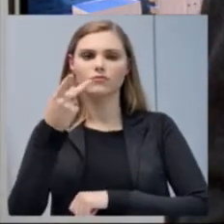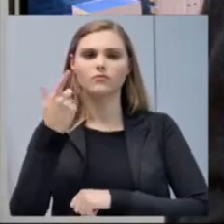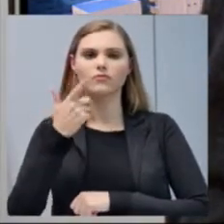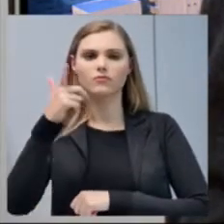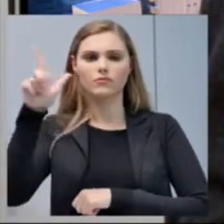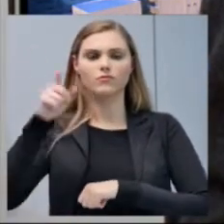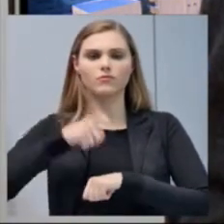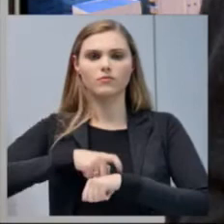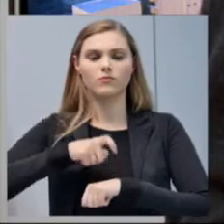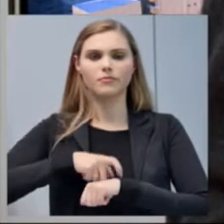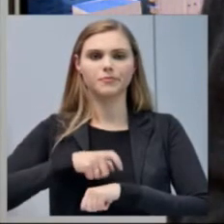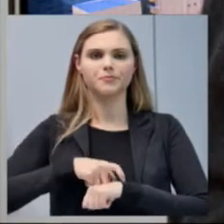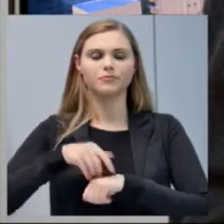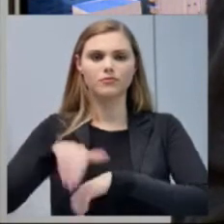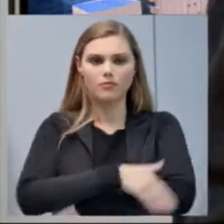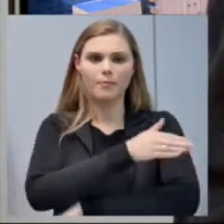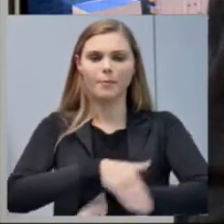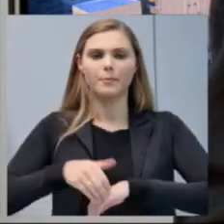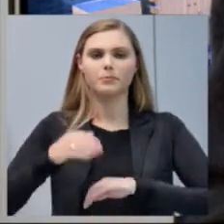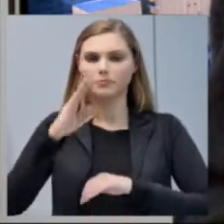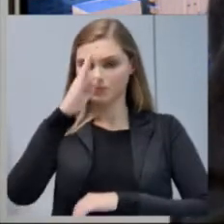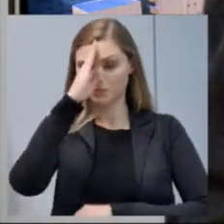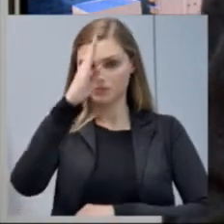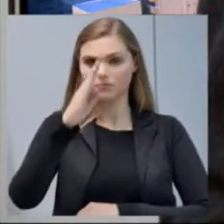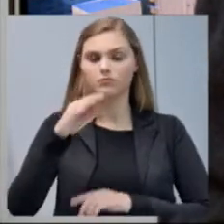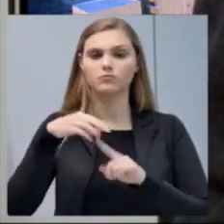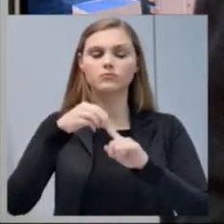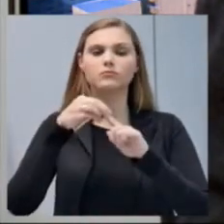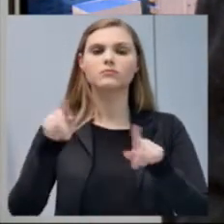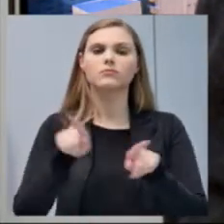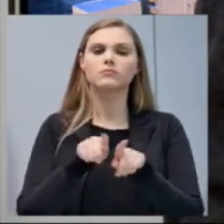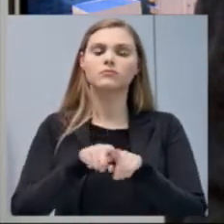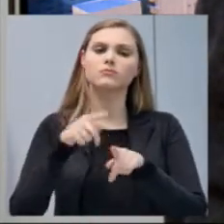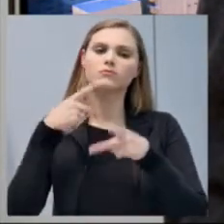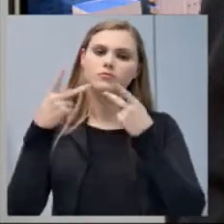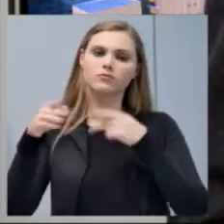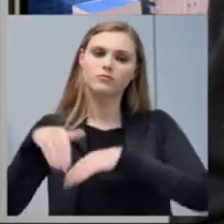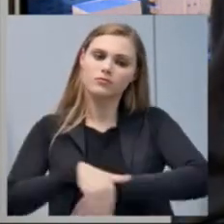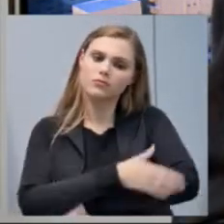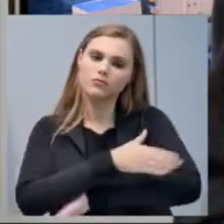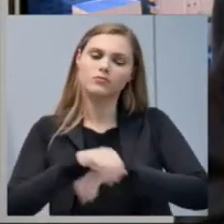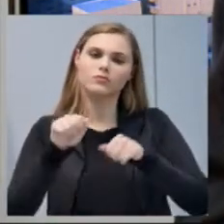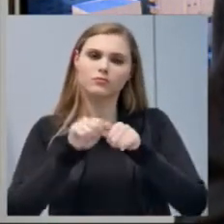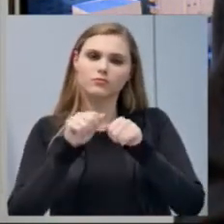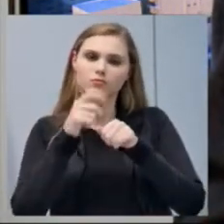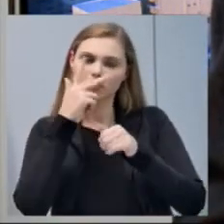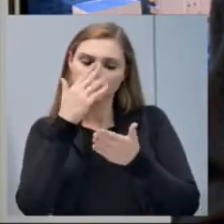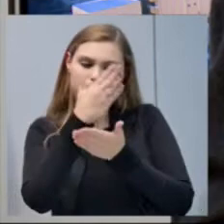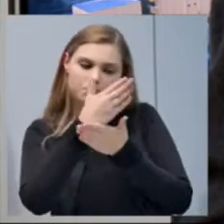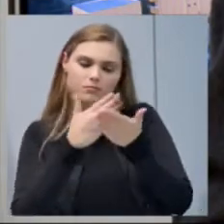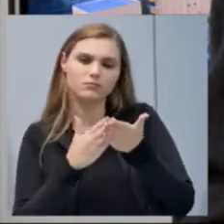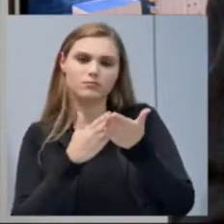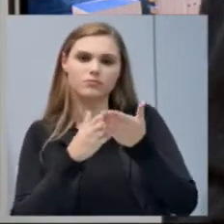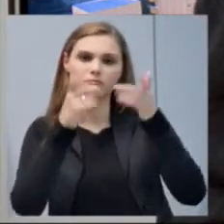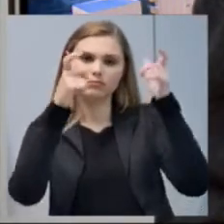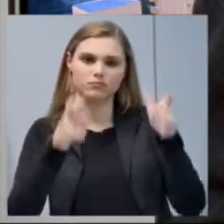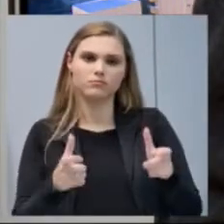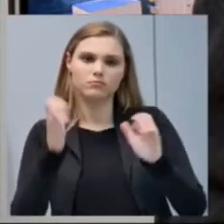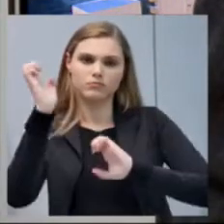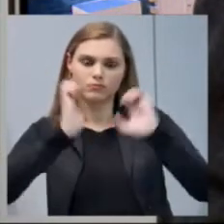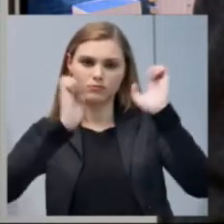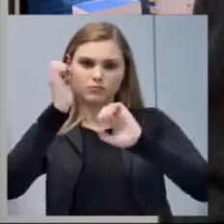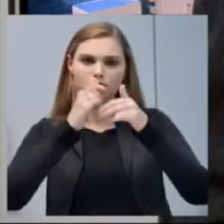principal e agora estou indicando também aquela rua que faz o meio praticamente do Distrito Industrial. E já